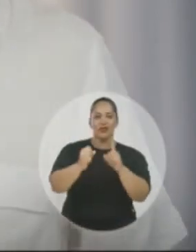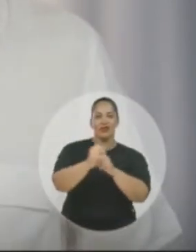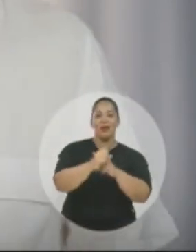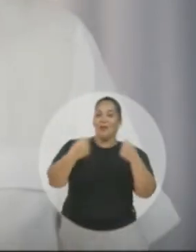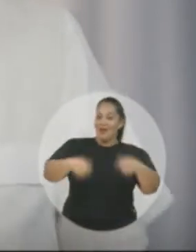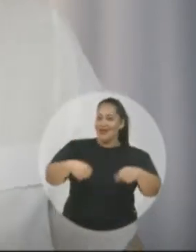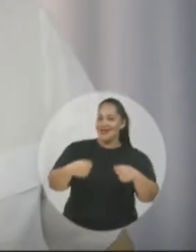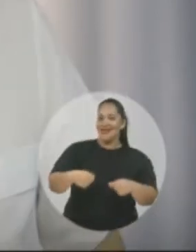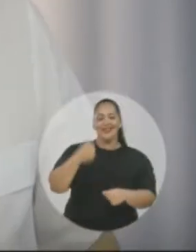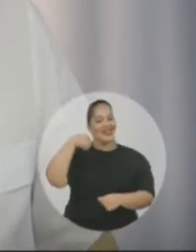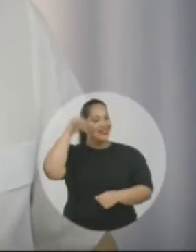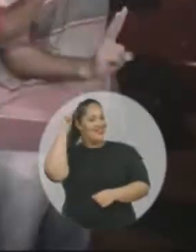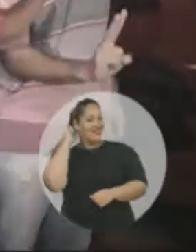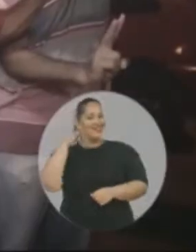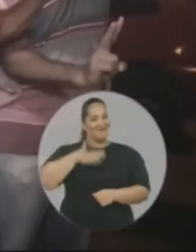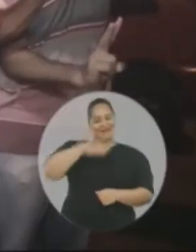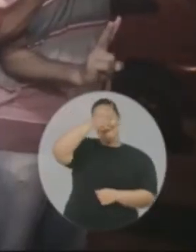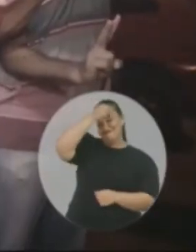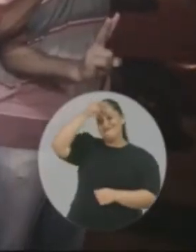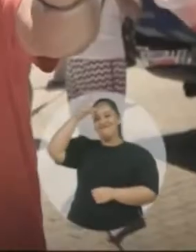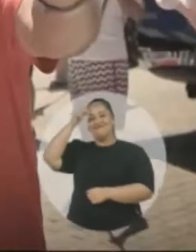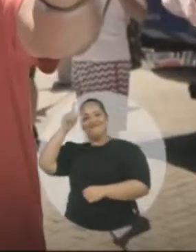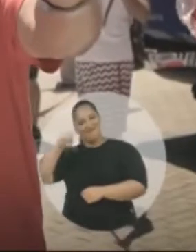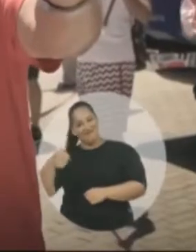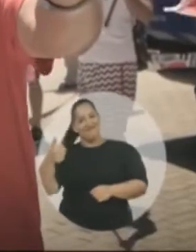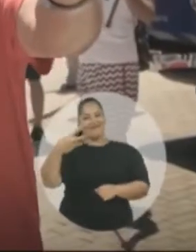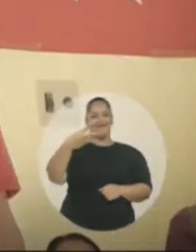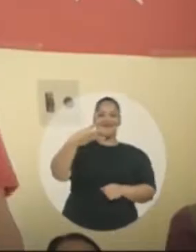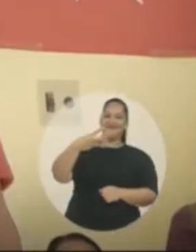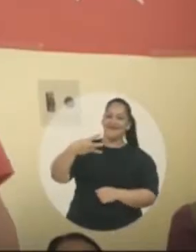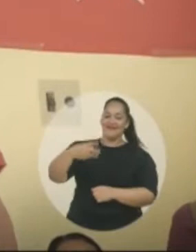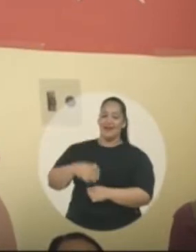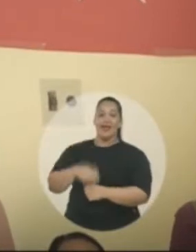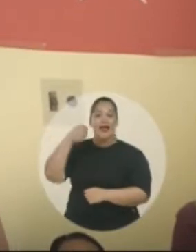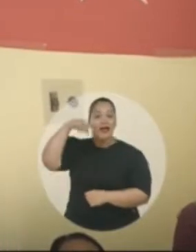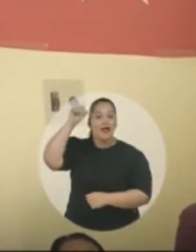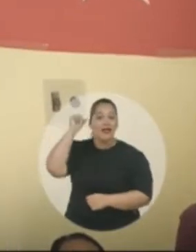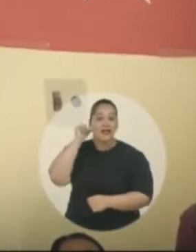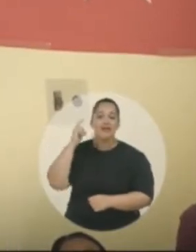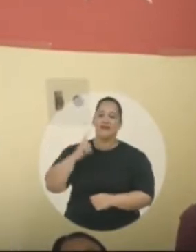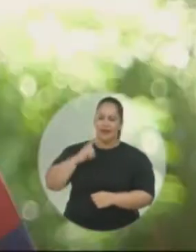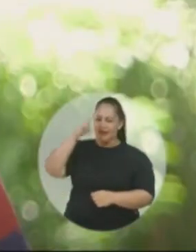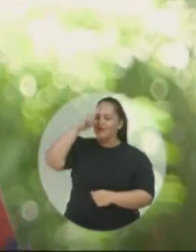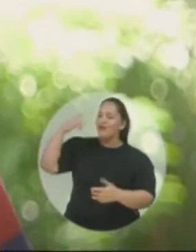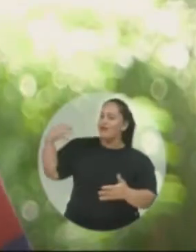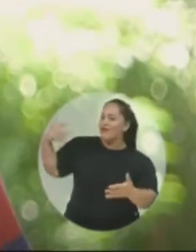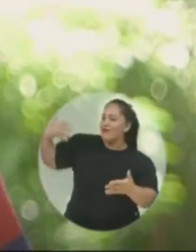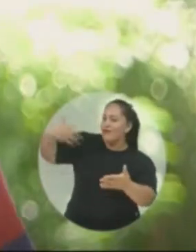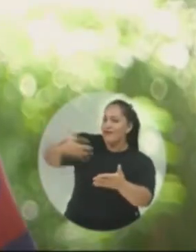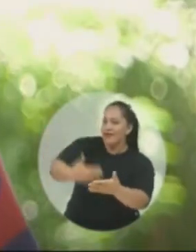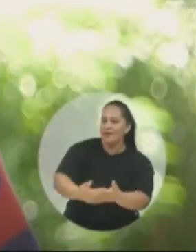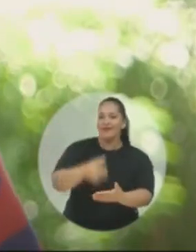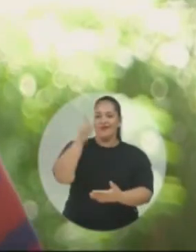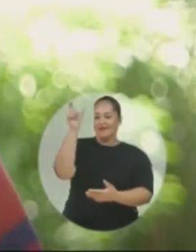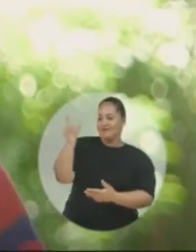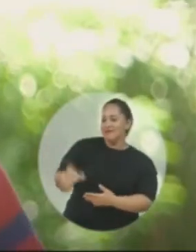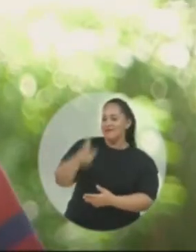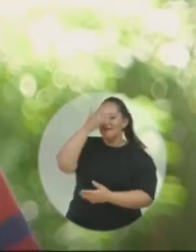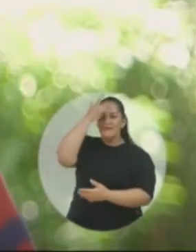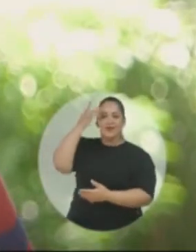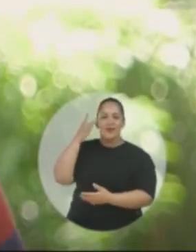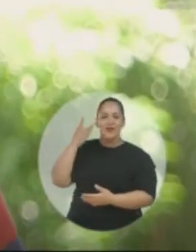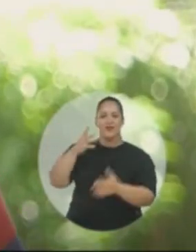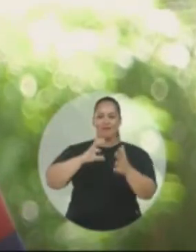precisa. Esse é o lado certo. Anísio é meu prefeito, é preze. Anísio Maia tem história. É um